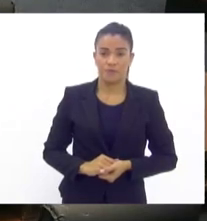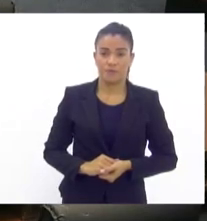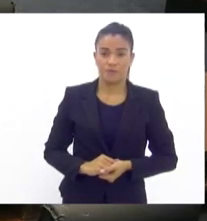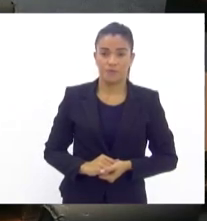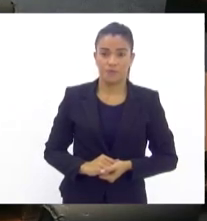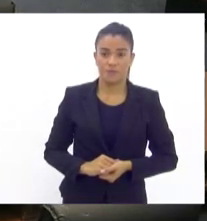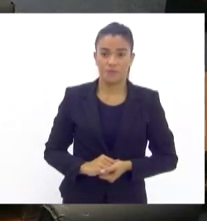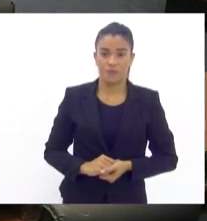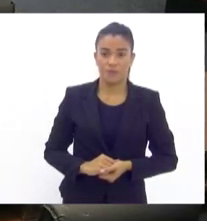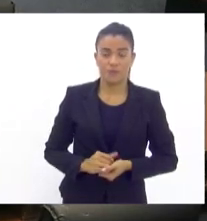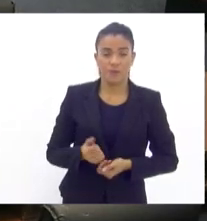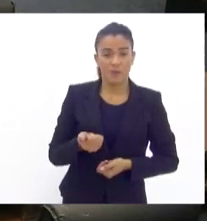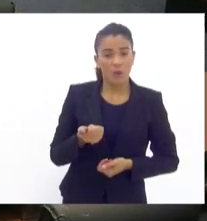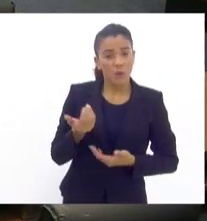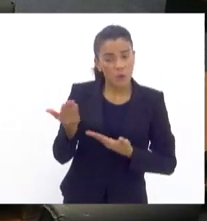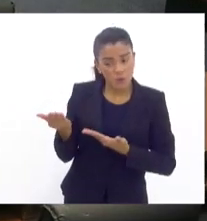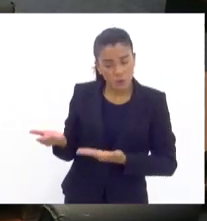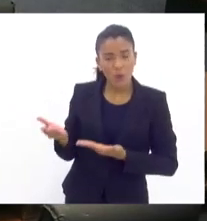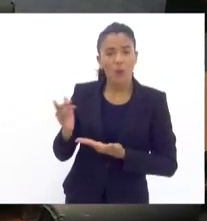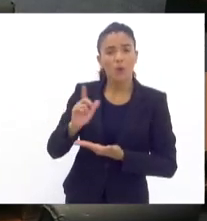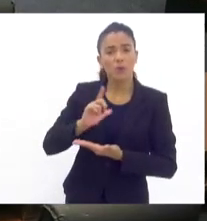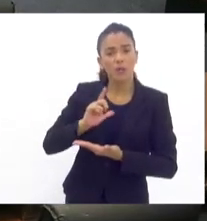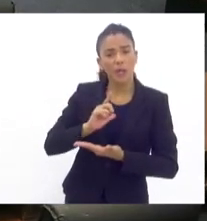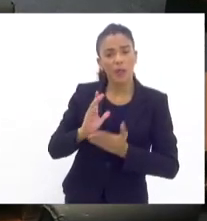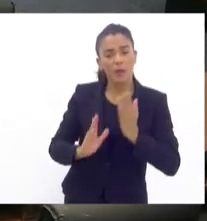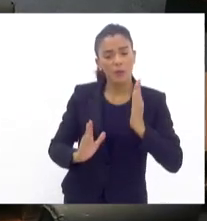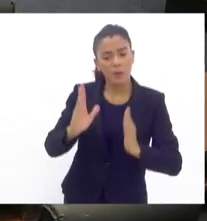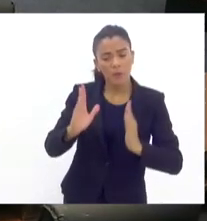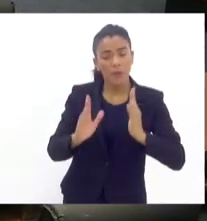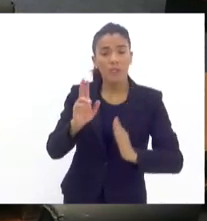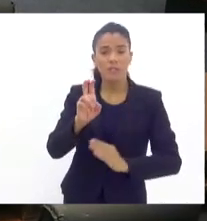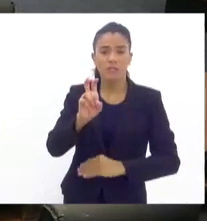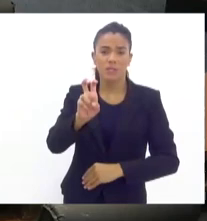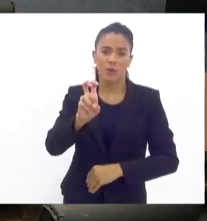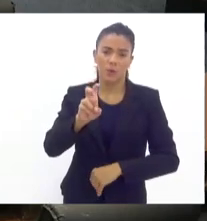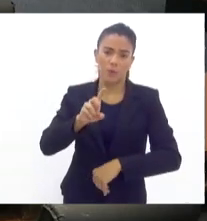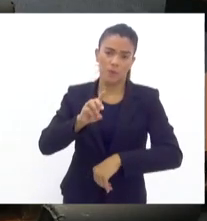O senhor dispõe, doutor André, de cinco minutos.